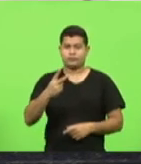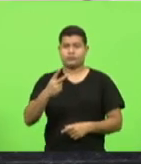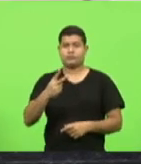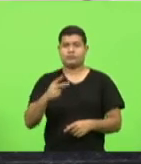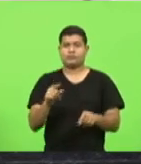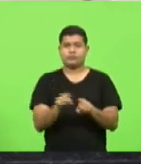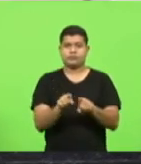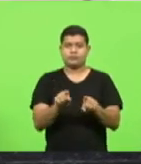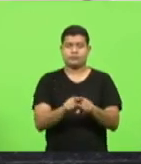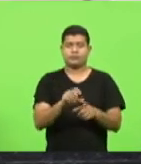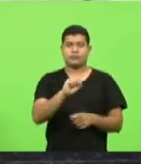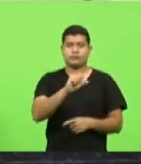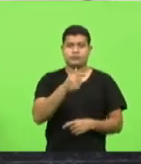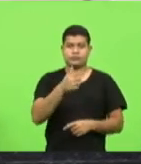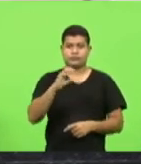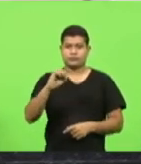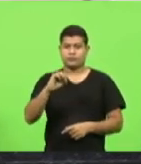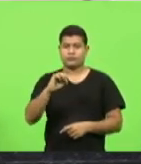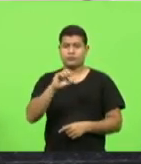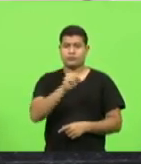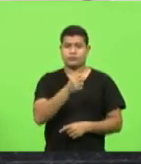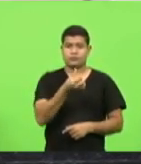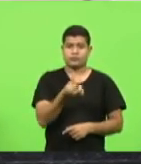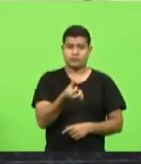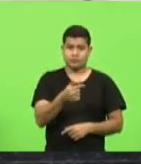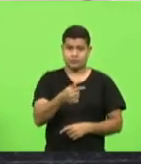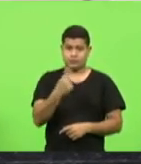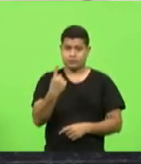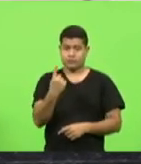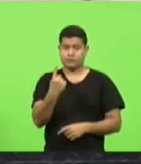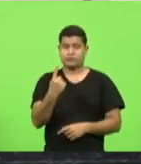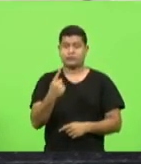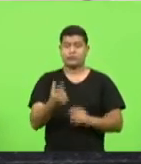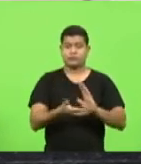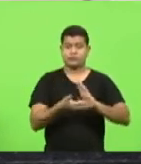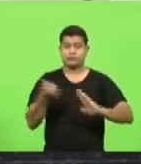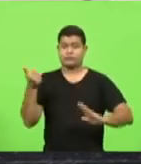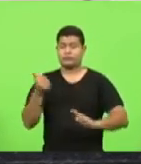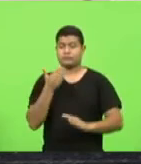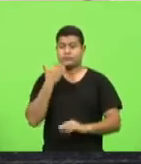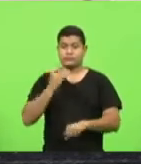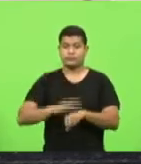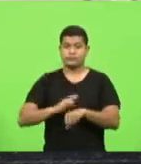870 a 871 estão sendo retiradas a pedido da autora